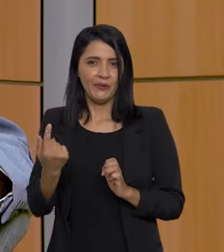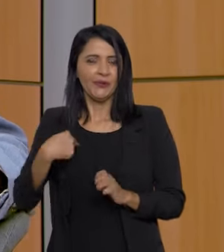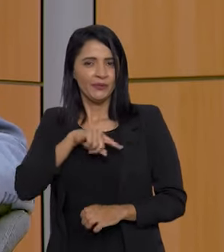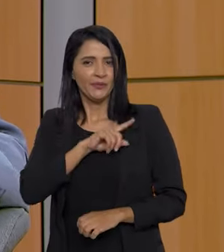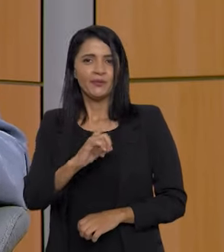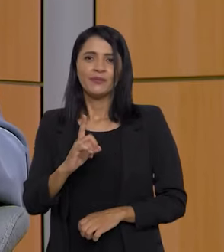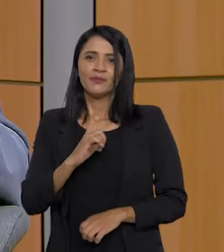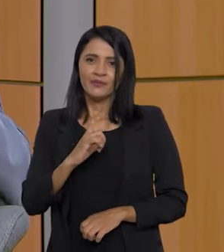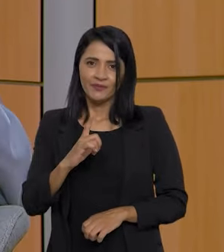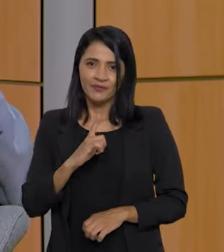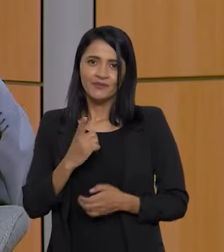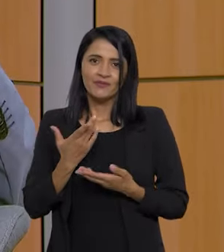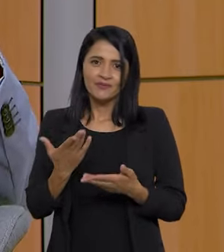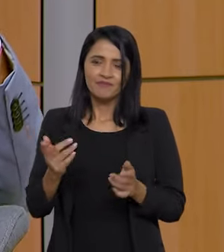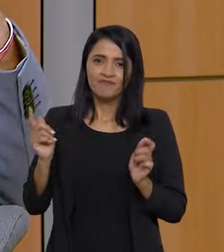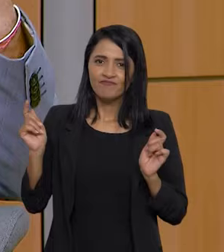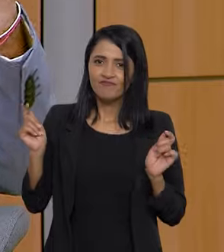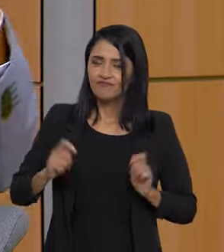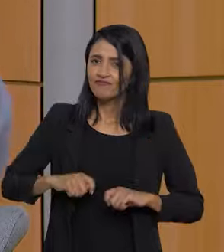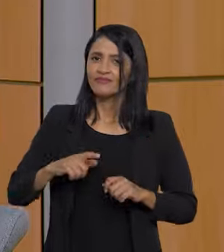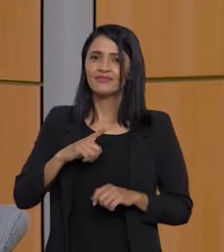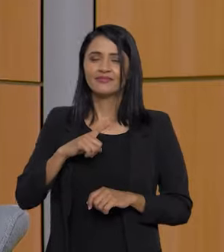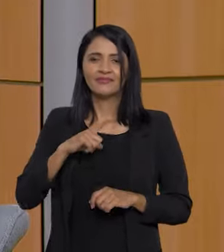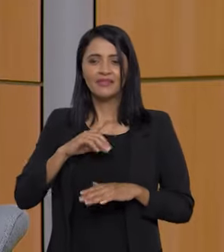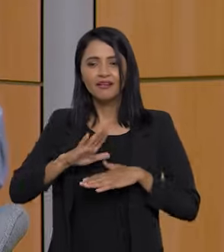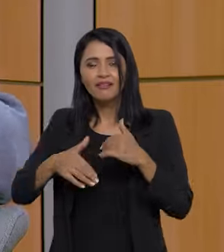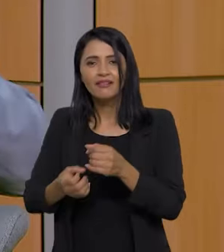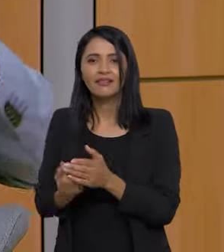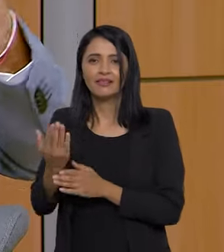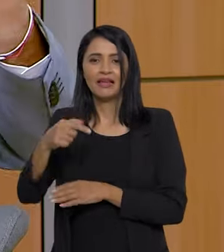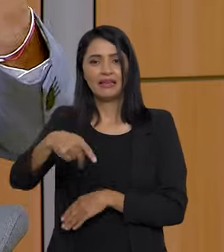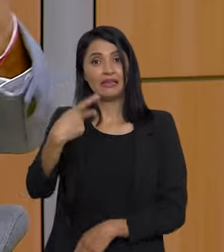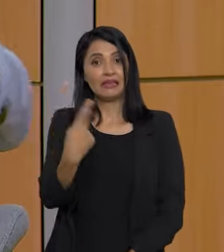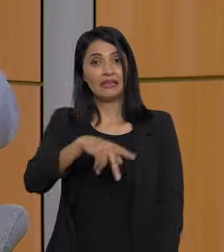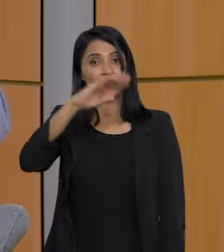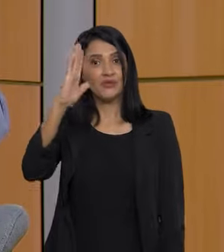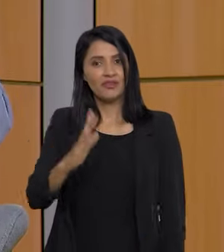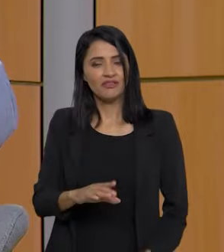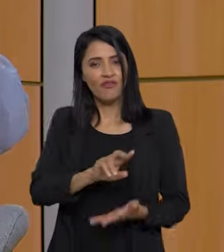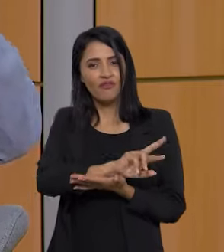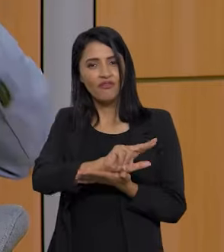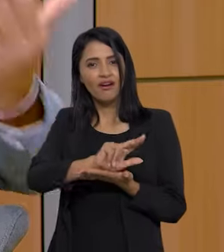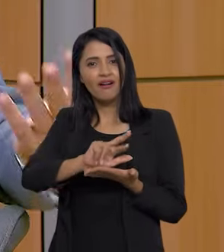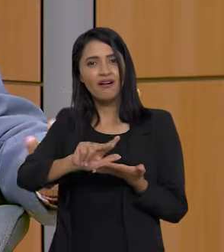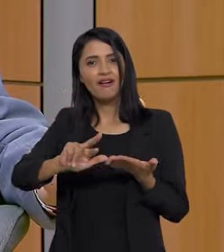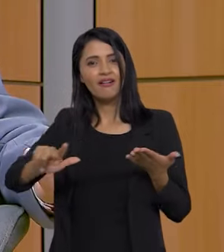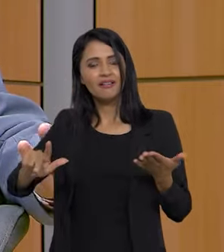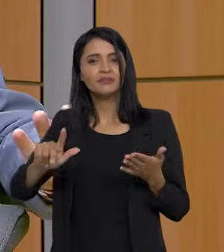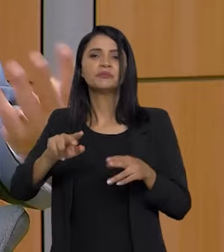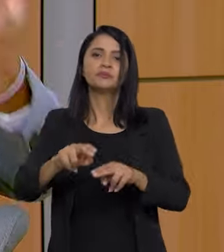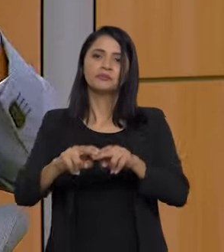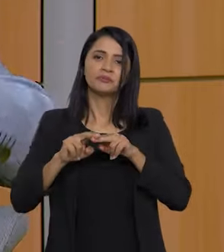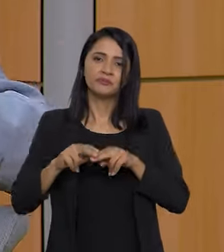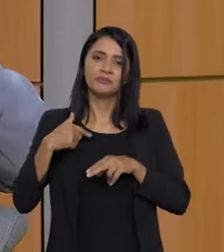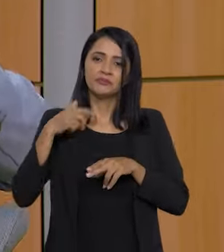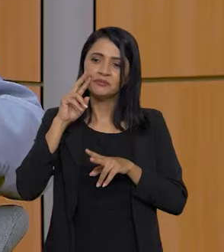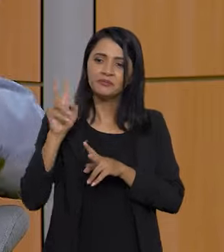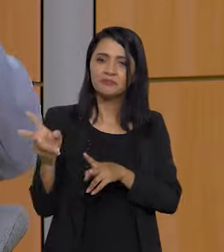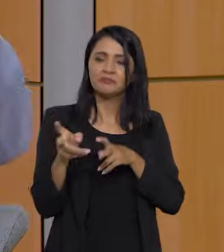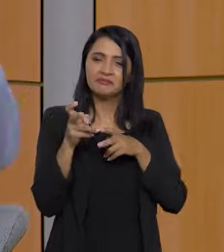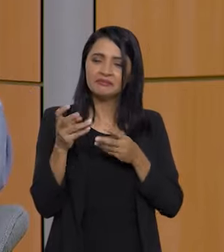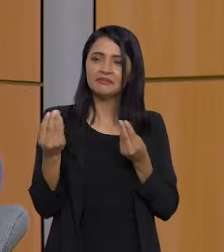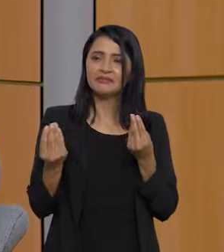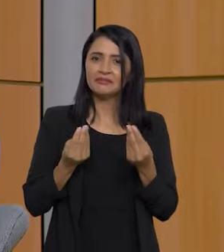nós temos um potencial para desenvolver no Brasil infinito. E por isso que eu